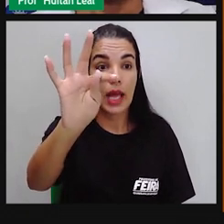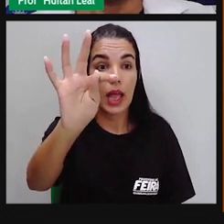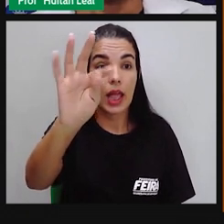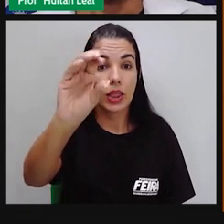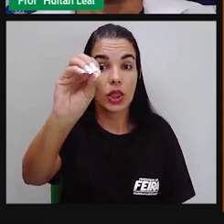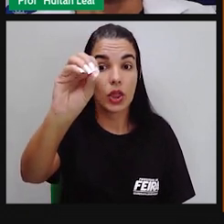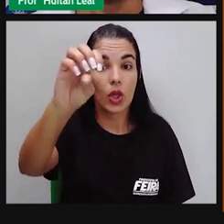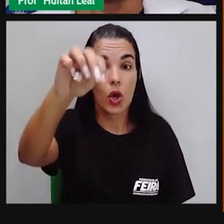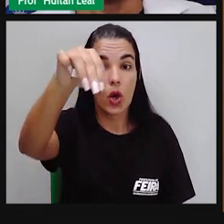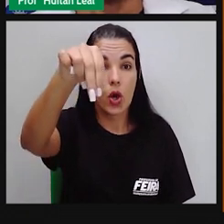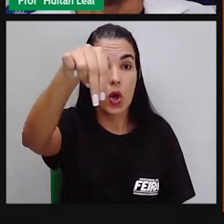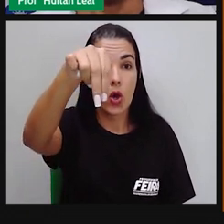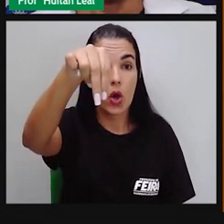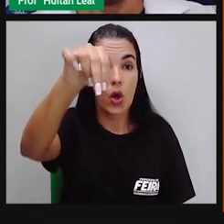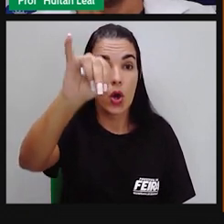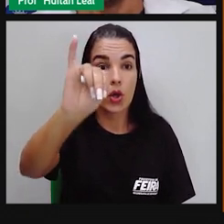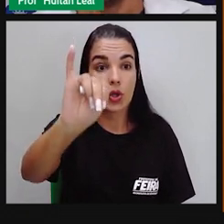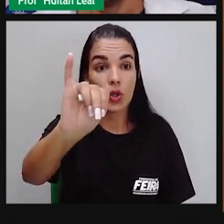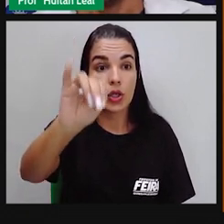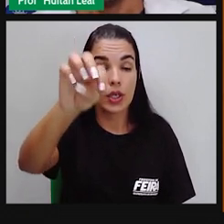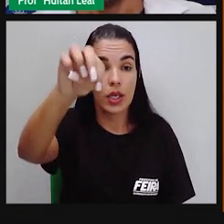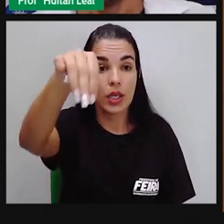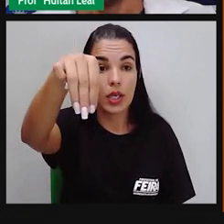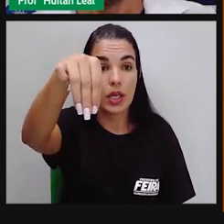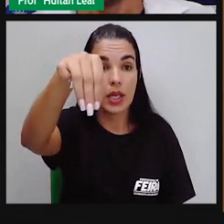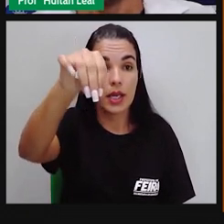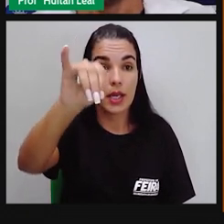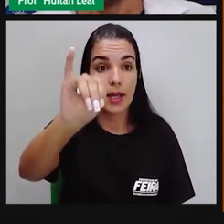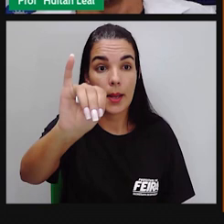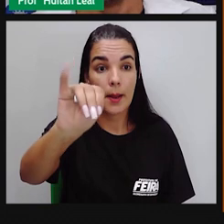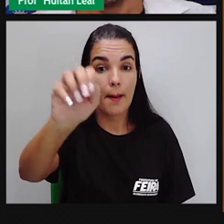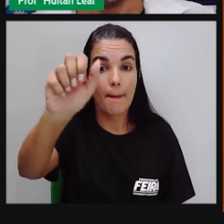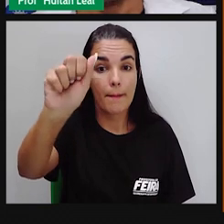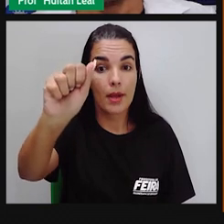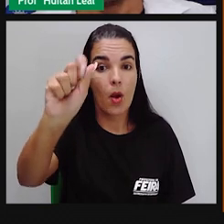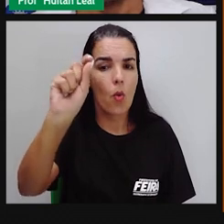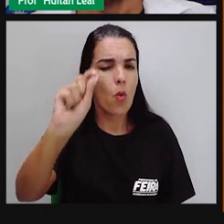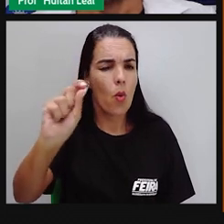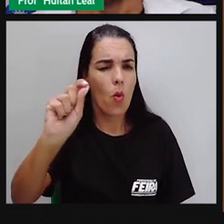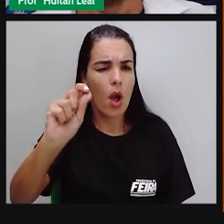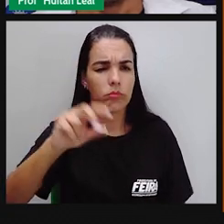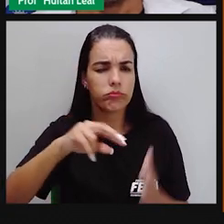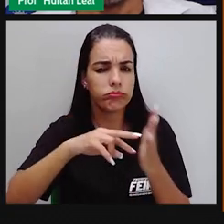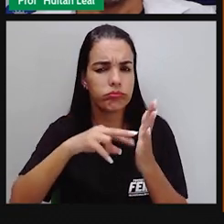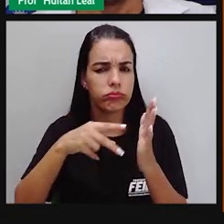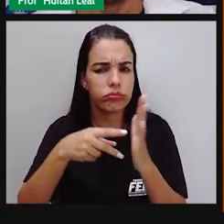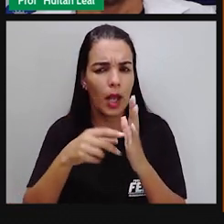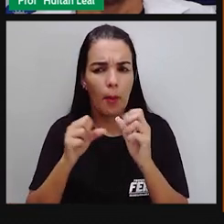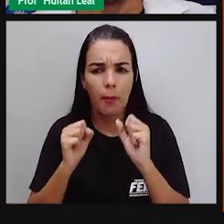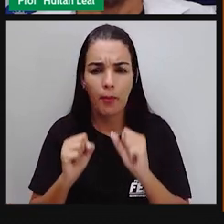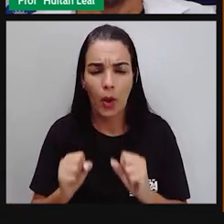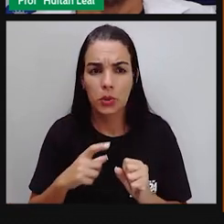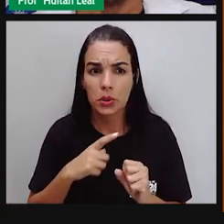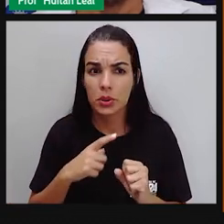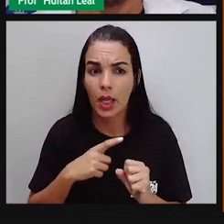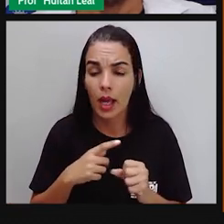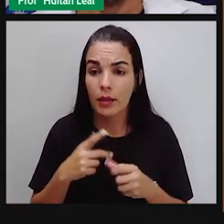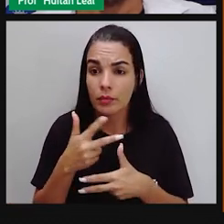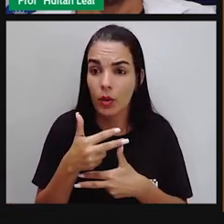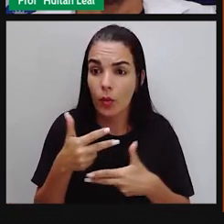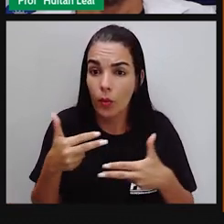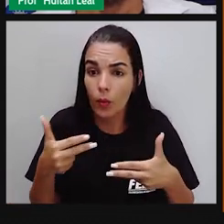se expressar de várias formas. Ela pode ser utilizada, pode ser expressada de várias formas.